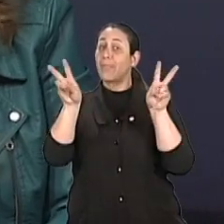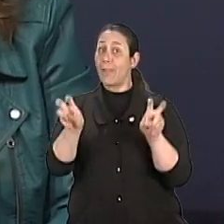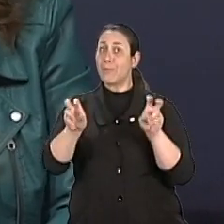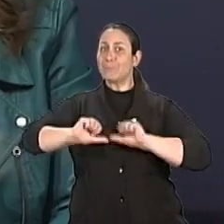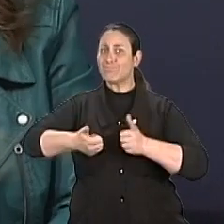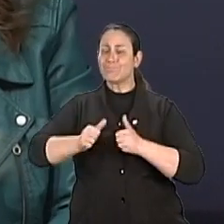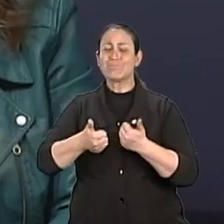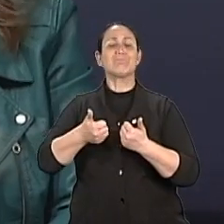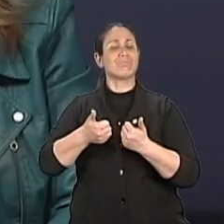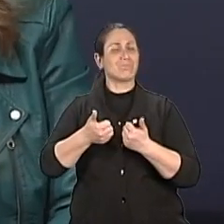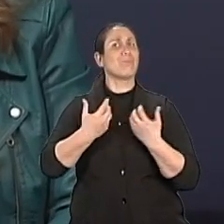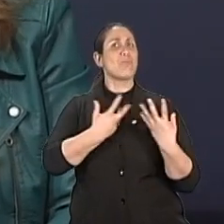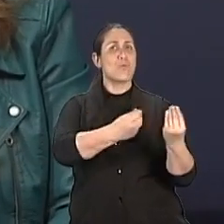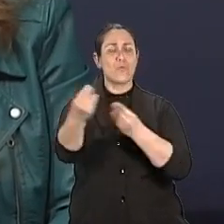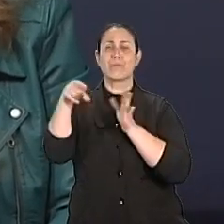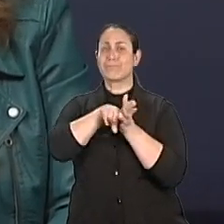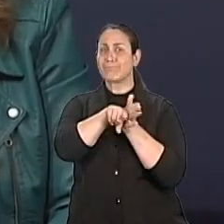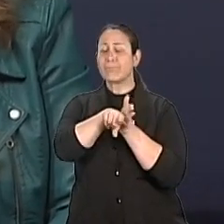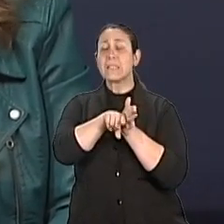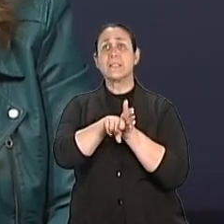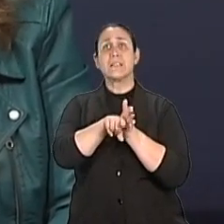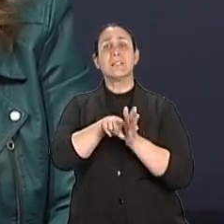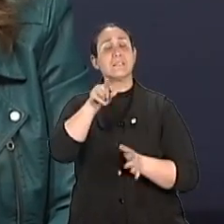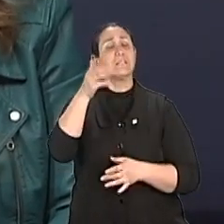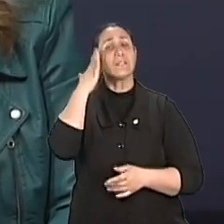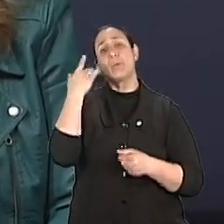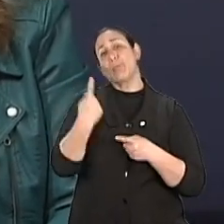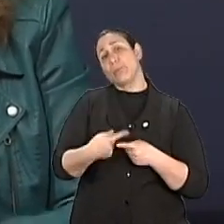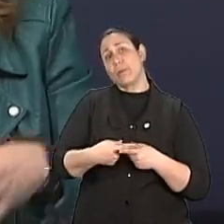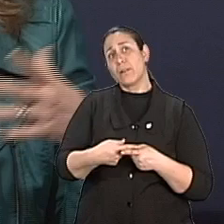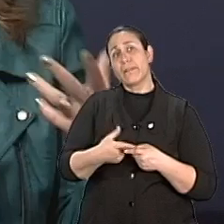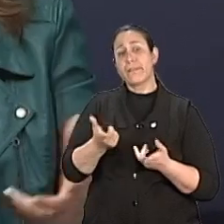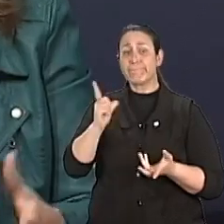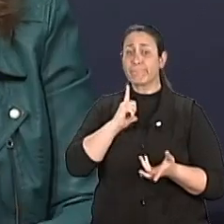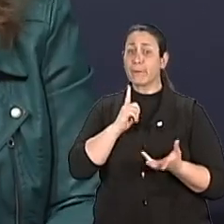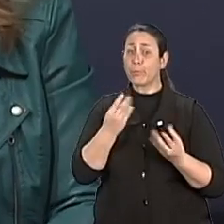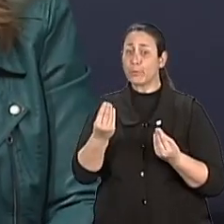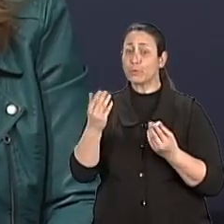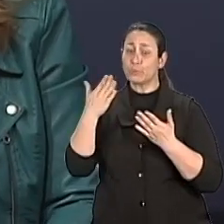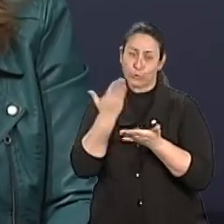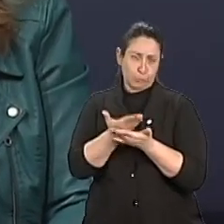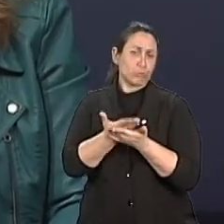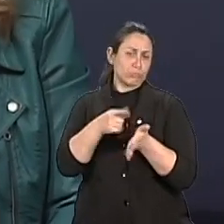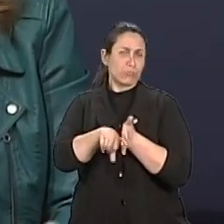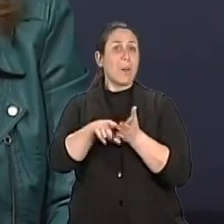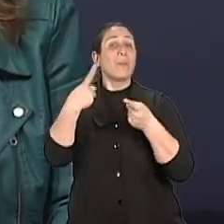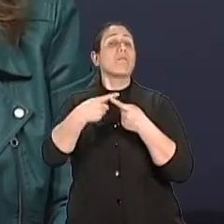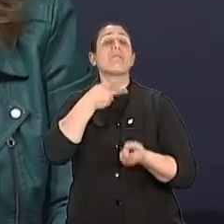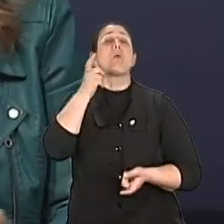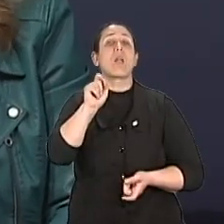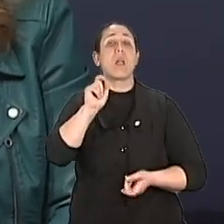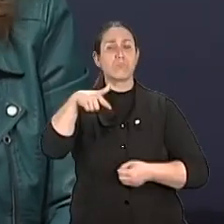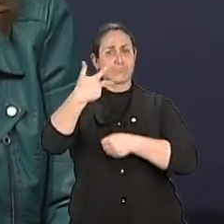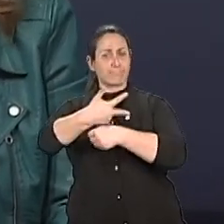alvo de muitos estudos, né? Principalmente porque é um assunto que está muito em voga, porque nós falamos em terceira